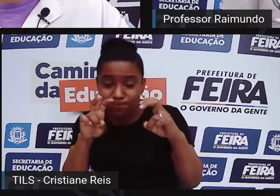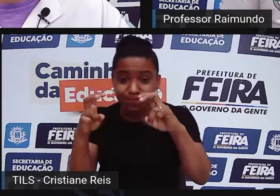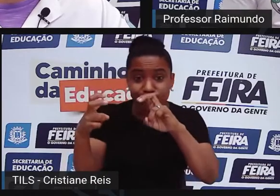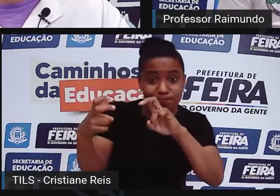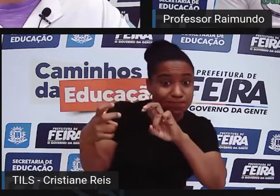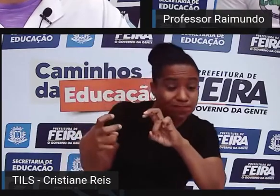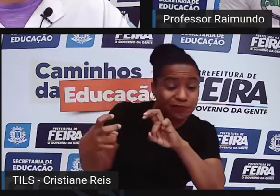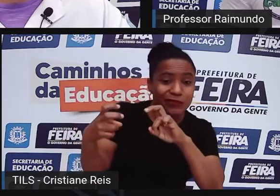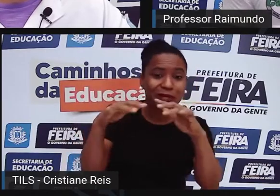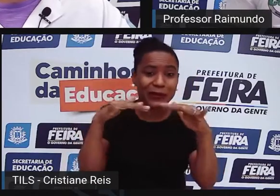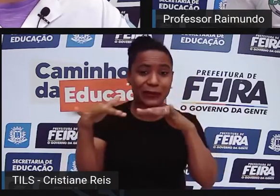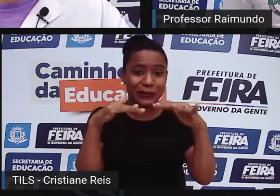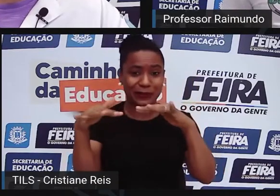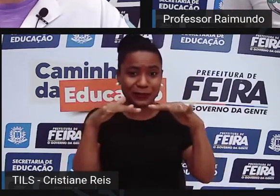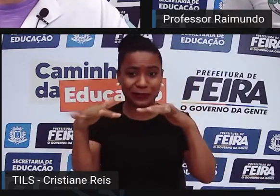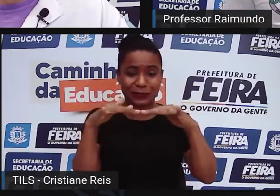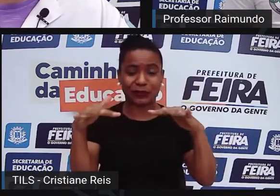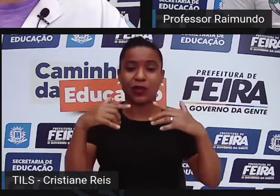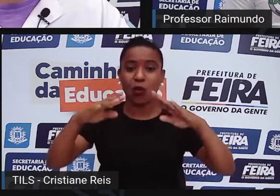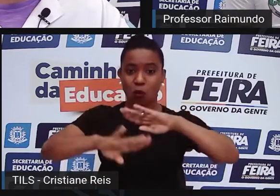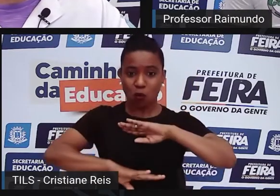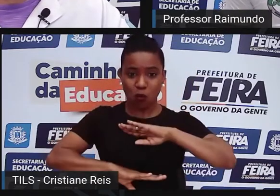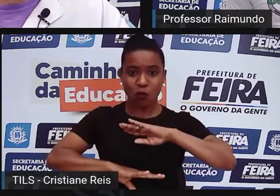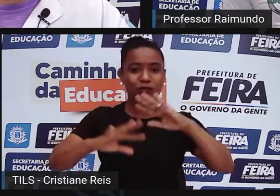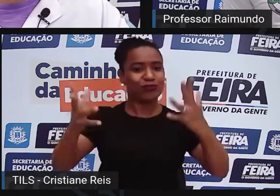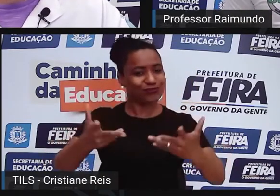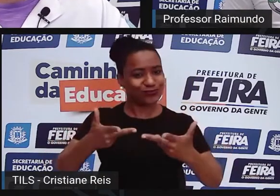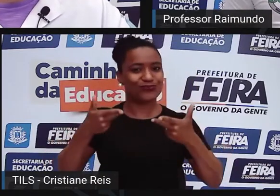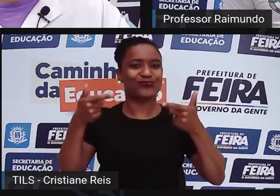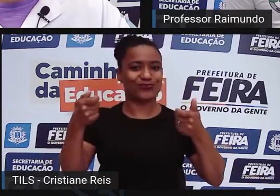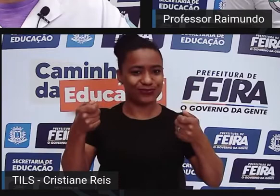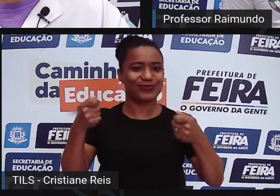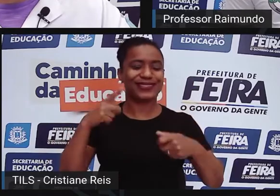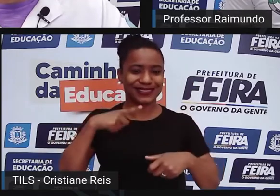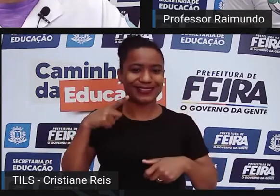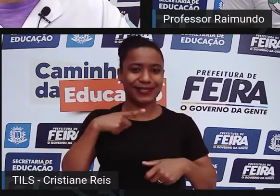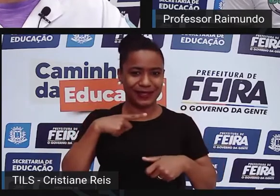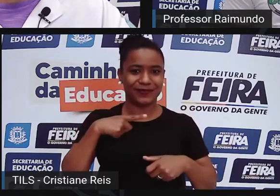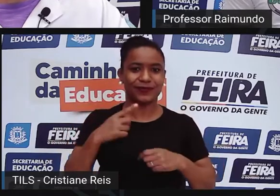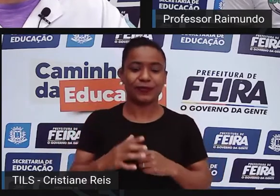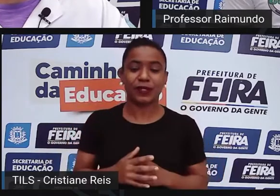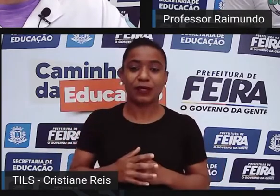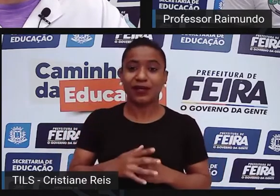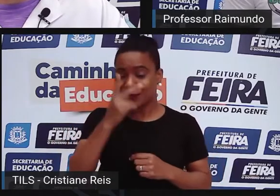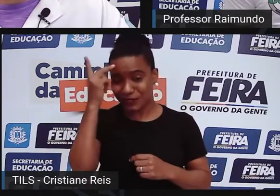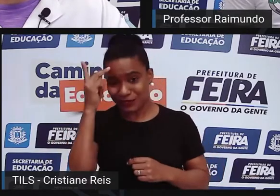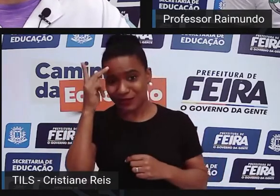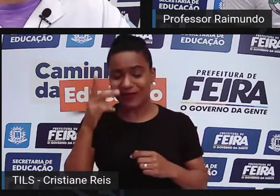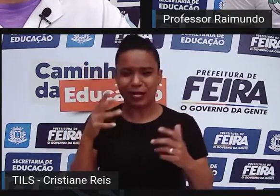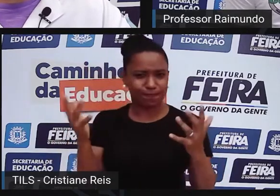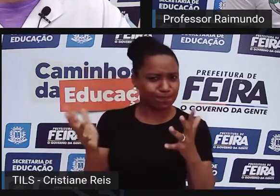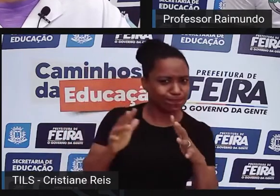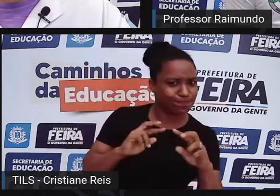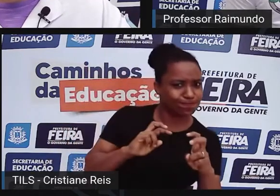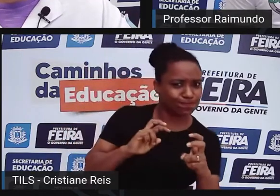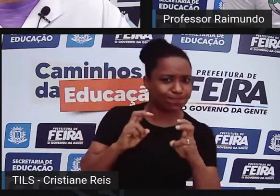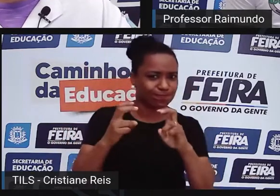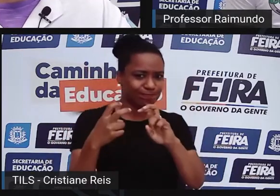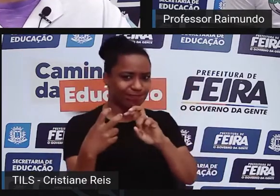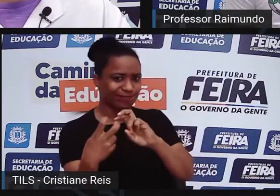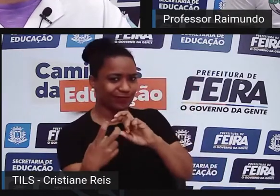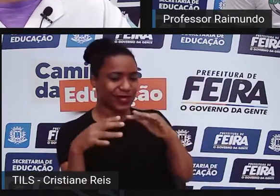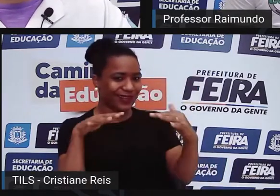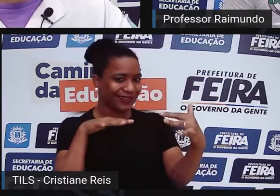ter essa destreza, essa mobilidade corporal. Isso que o pessoal fala sobre a ginga. Certo.